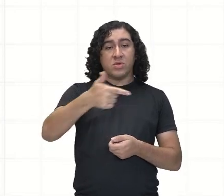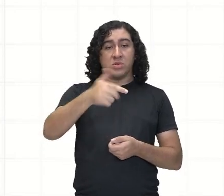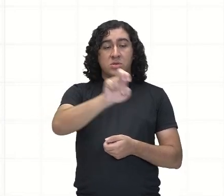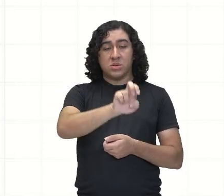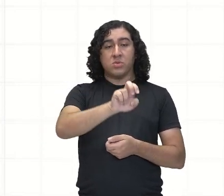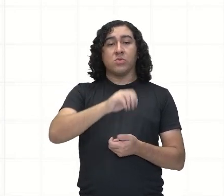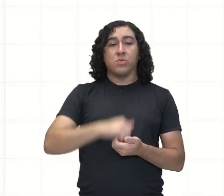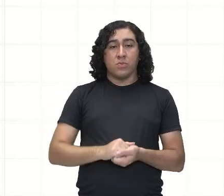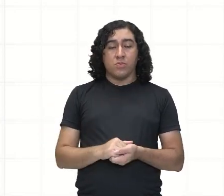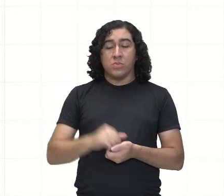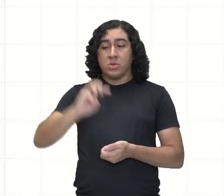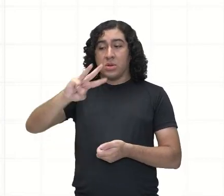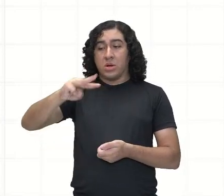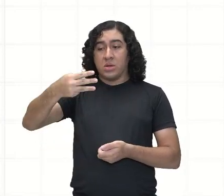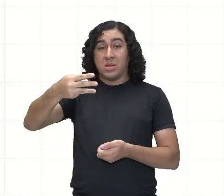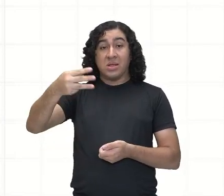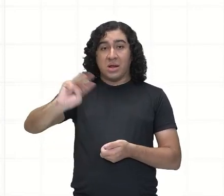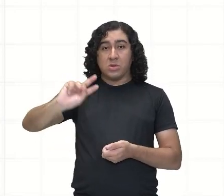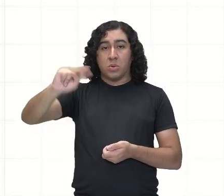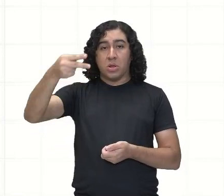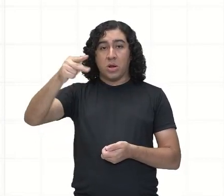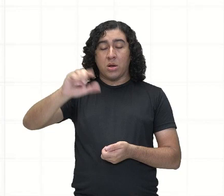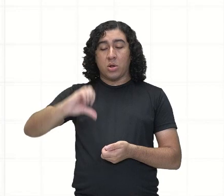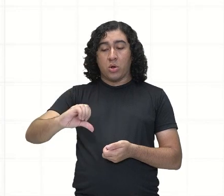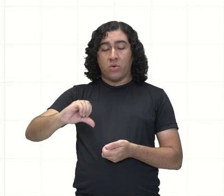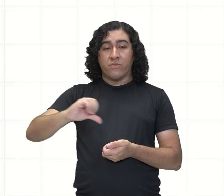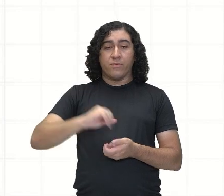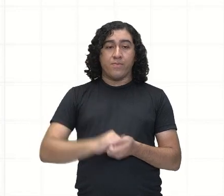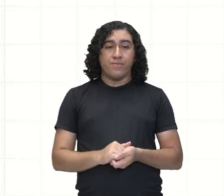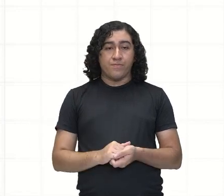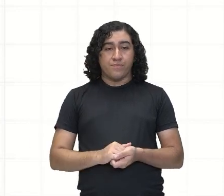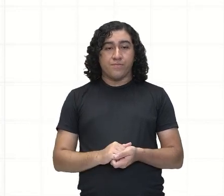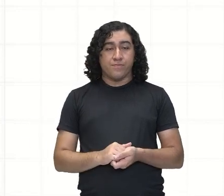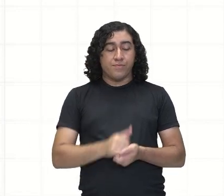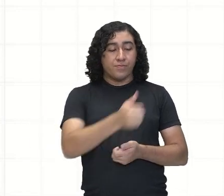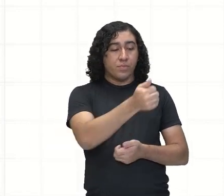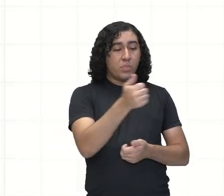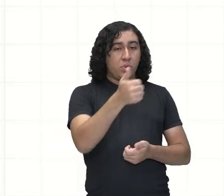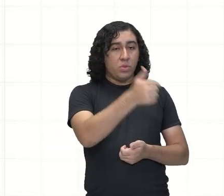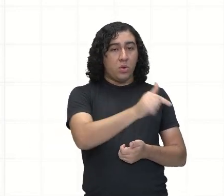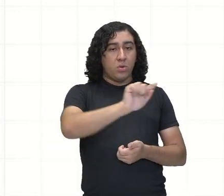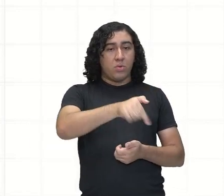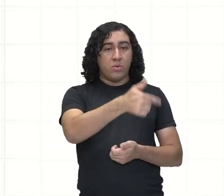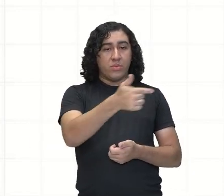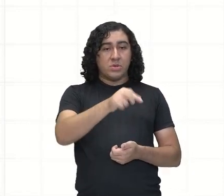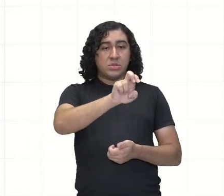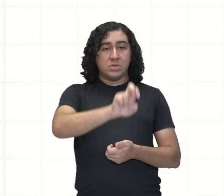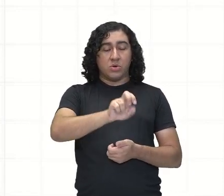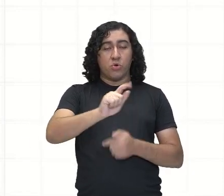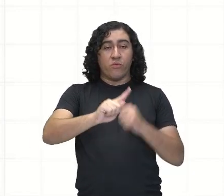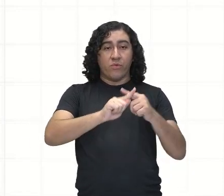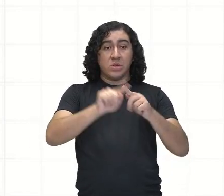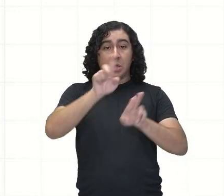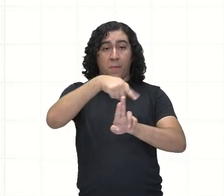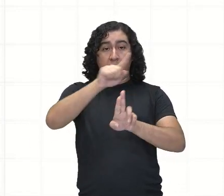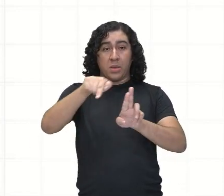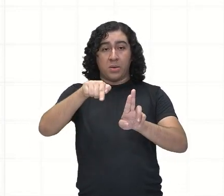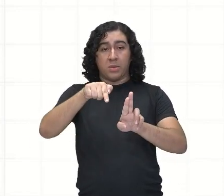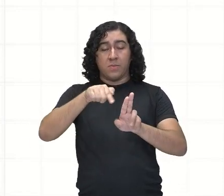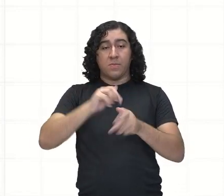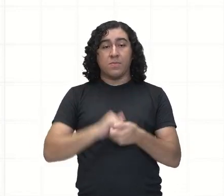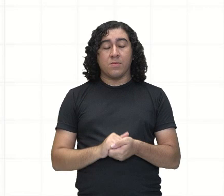quadrado é 9, tá? Então, multiplica aqui 12,25π e